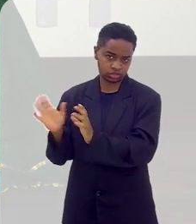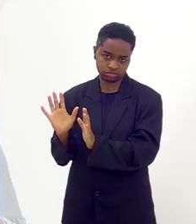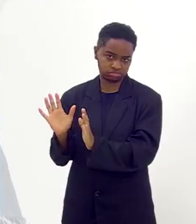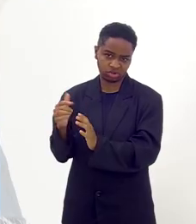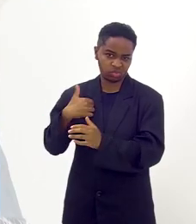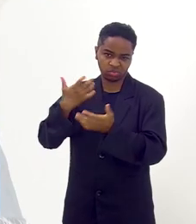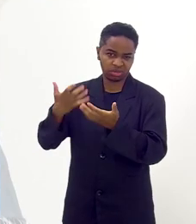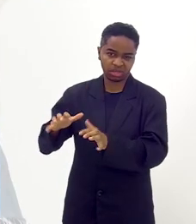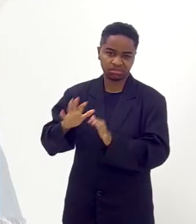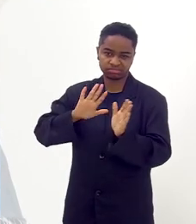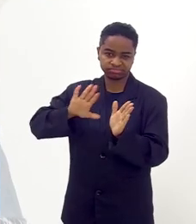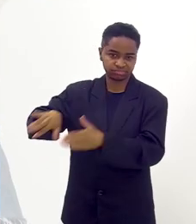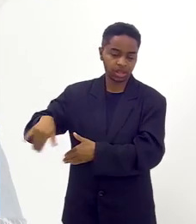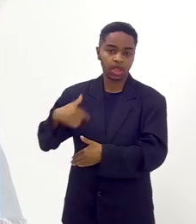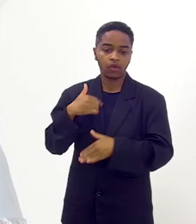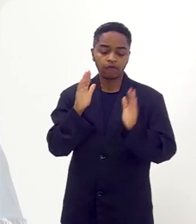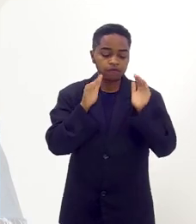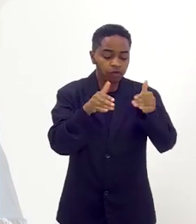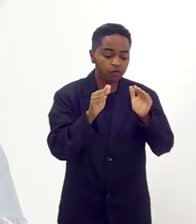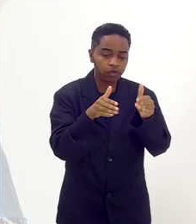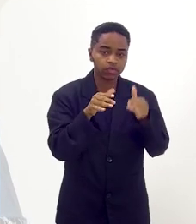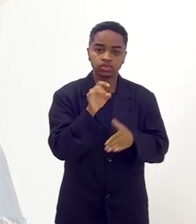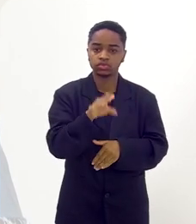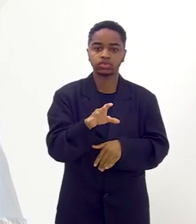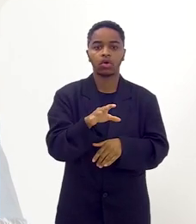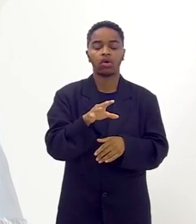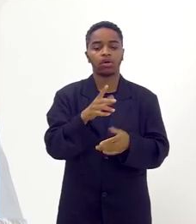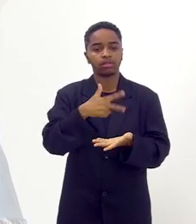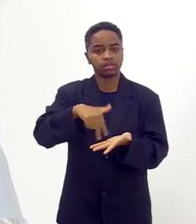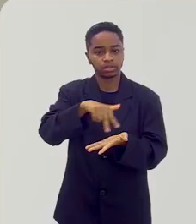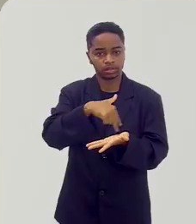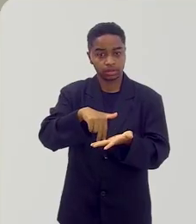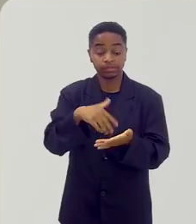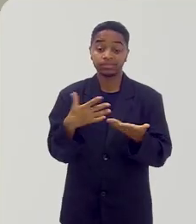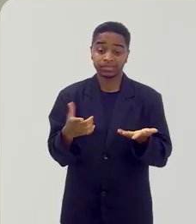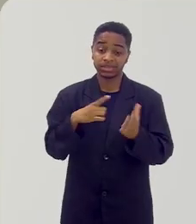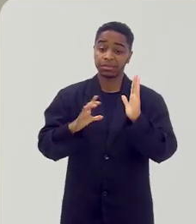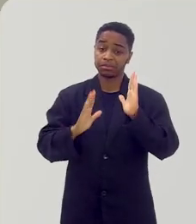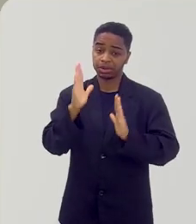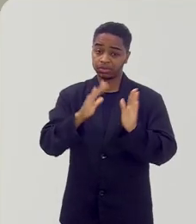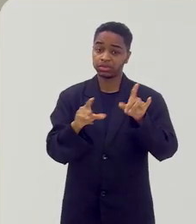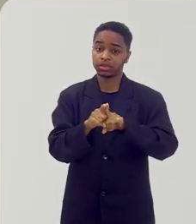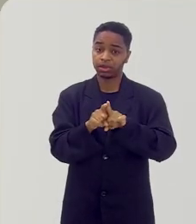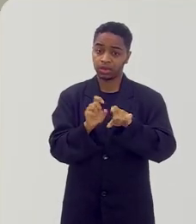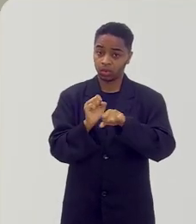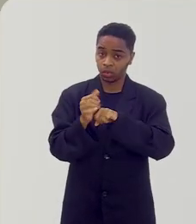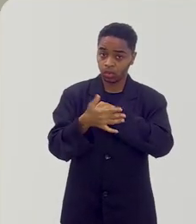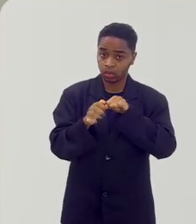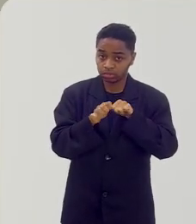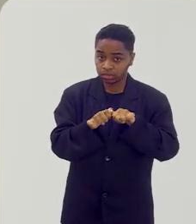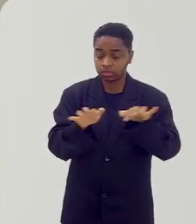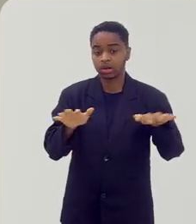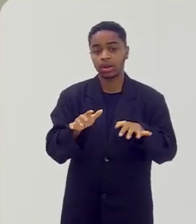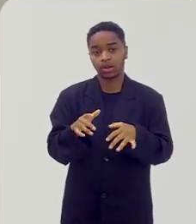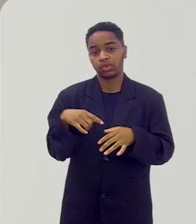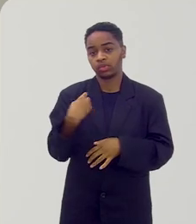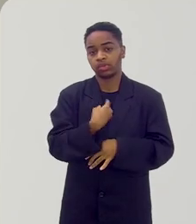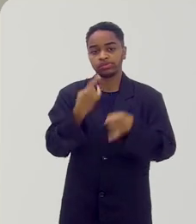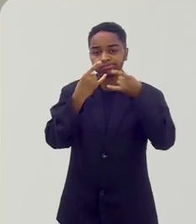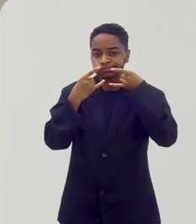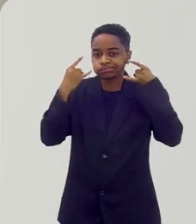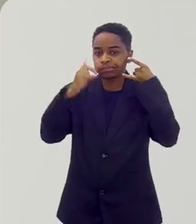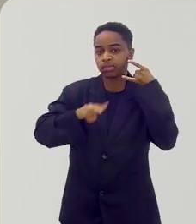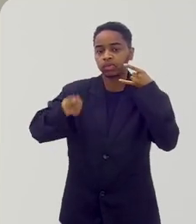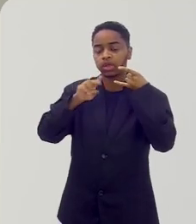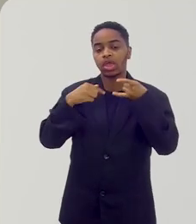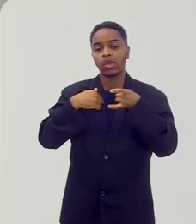E não quis mais. Eu falei, agora minha vida é isso. Né? E a gente atravessou essa pandemia toda. Graças a Deus, a gente